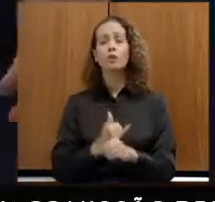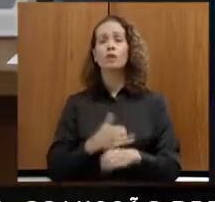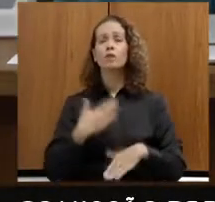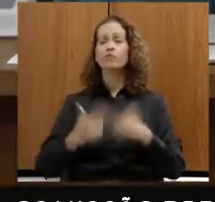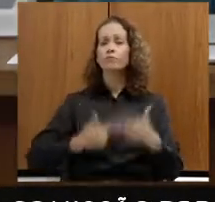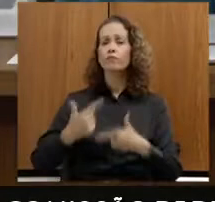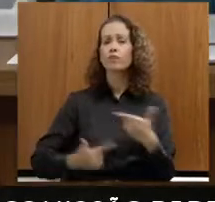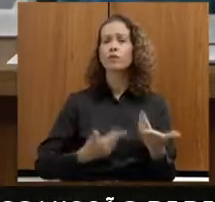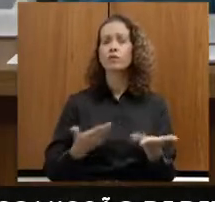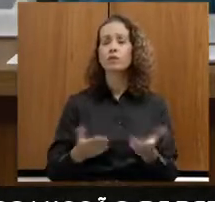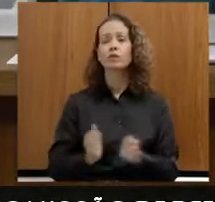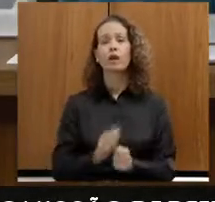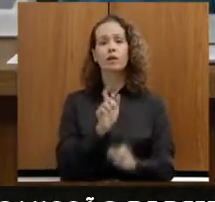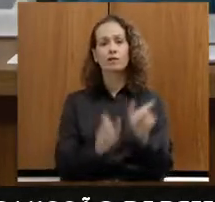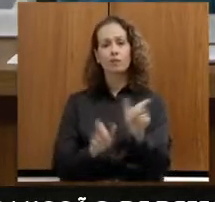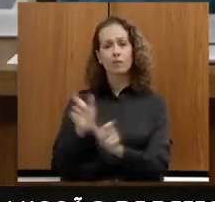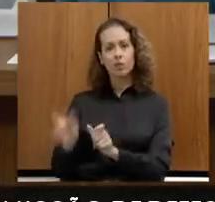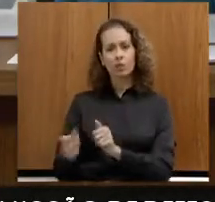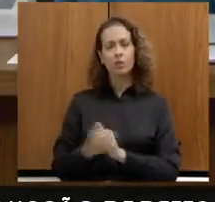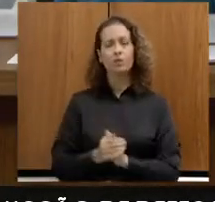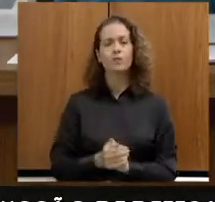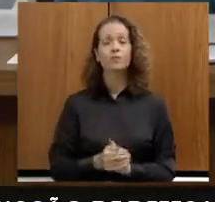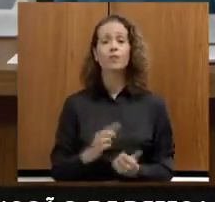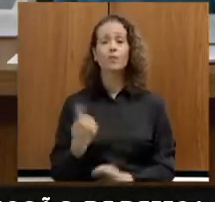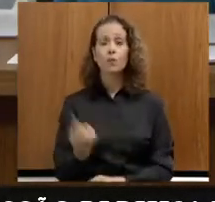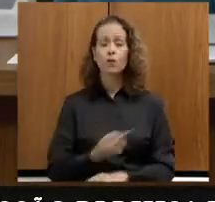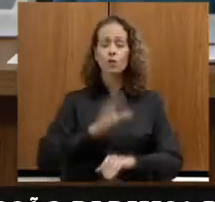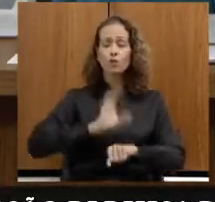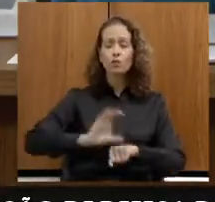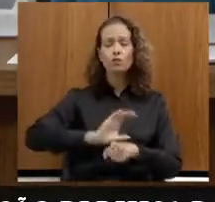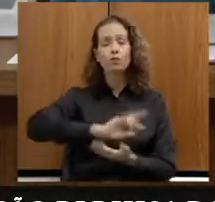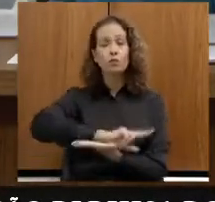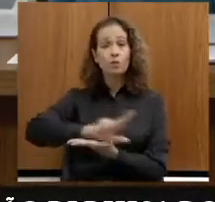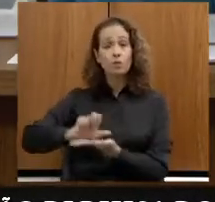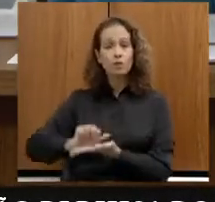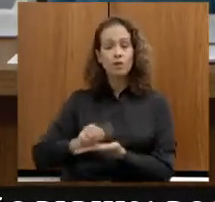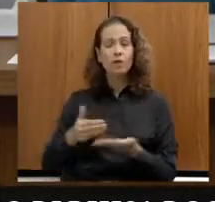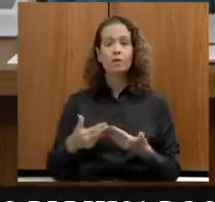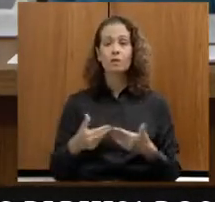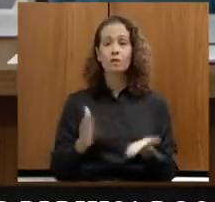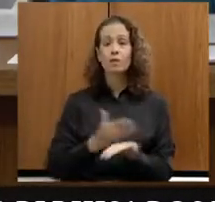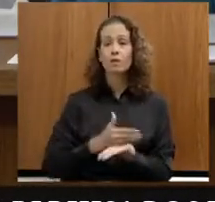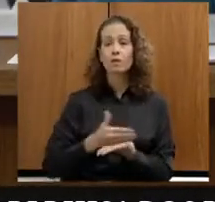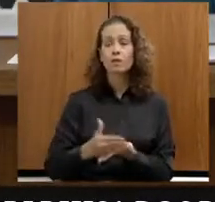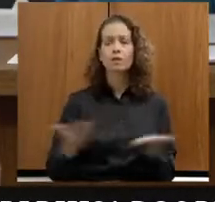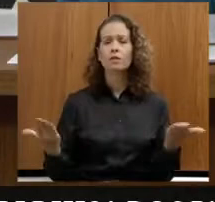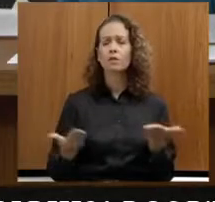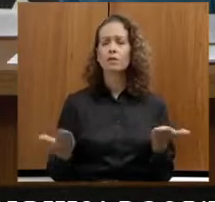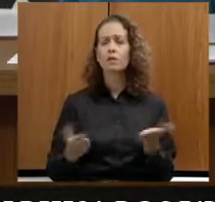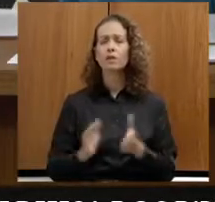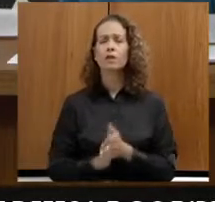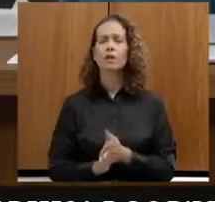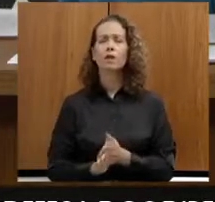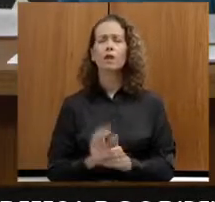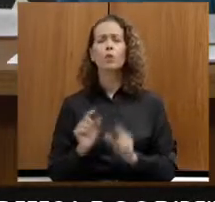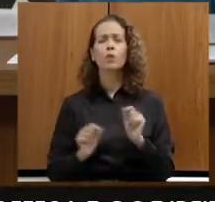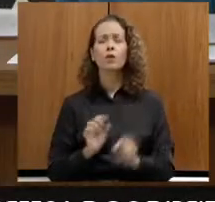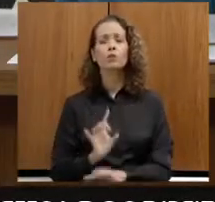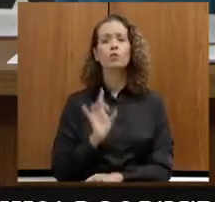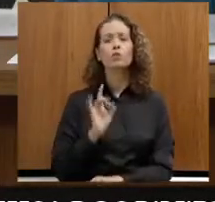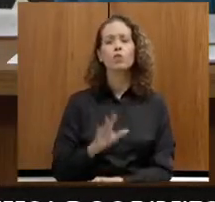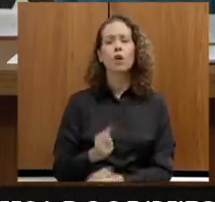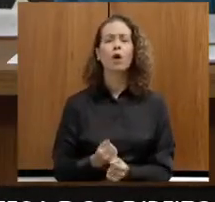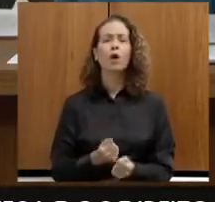E eu queria destacar o seguinte, que todos os cursos nossos de qualificação a partir de agora não tem só a qualificação